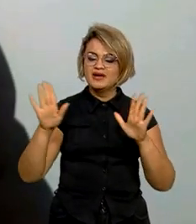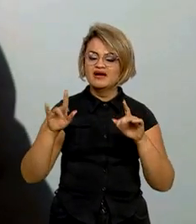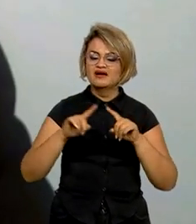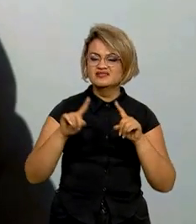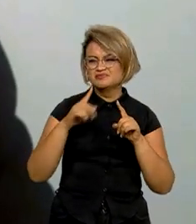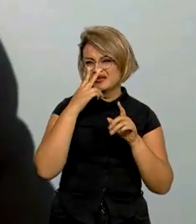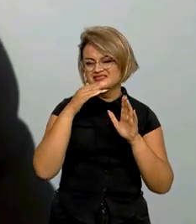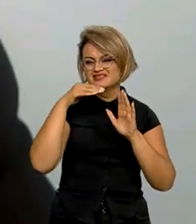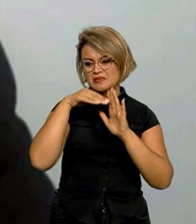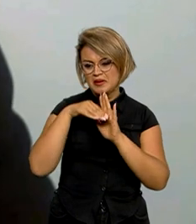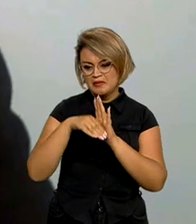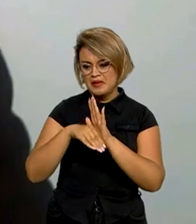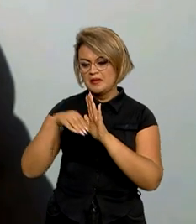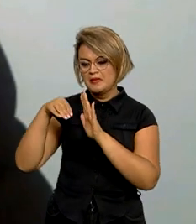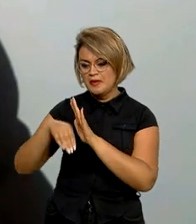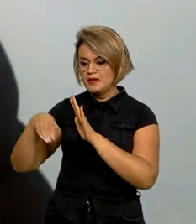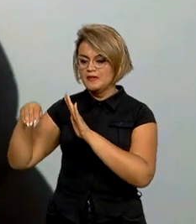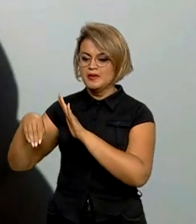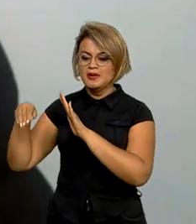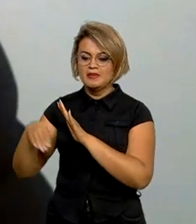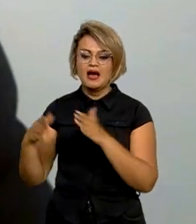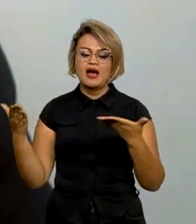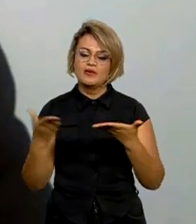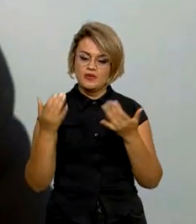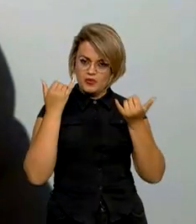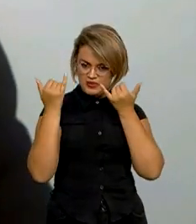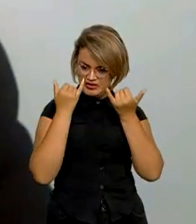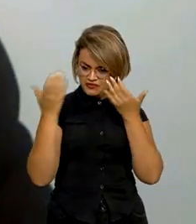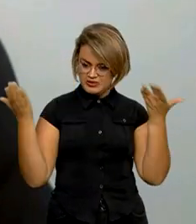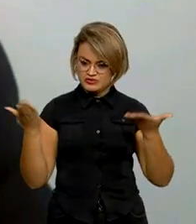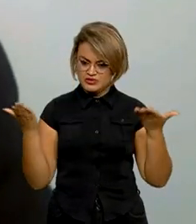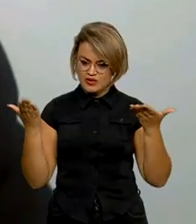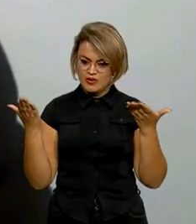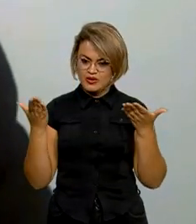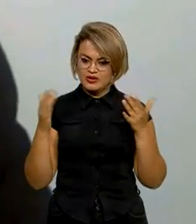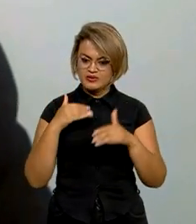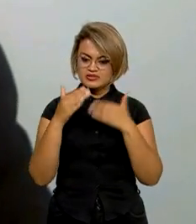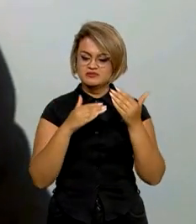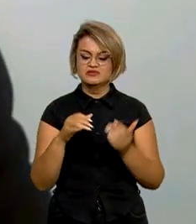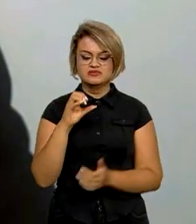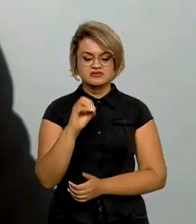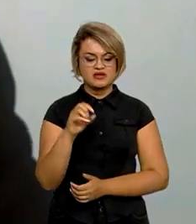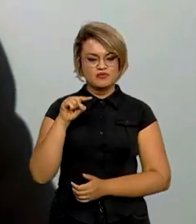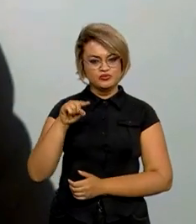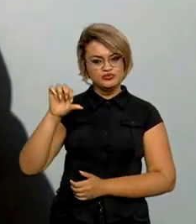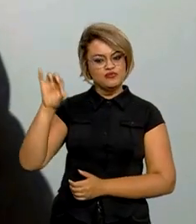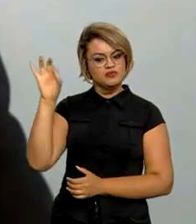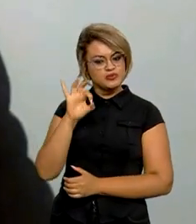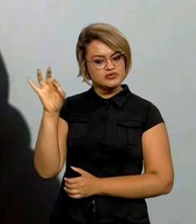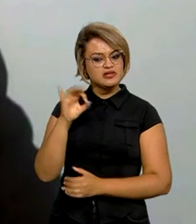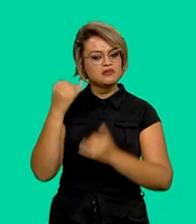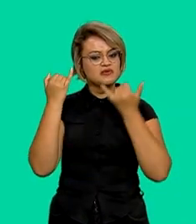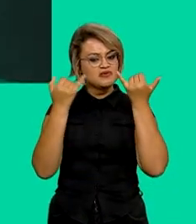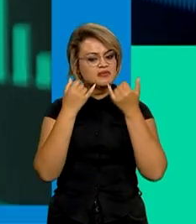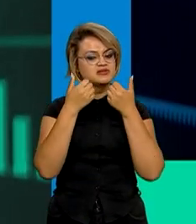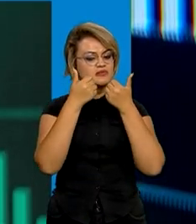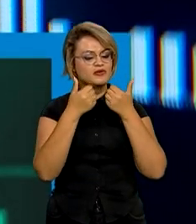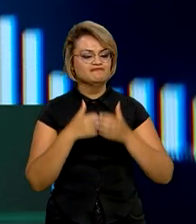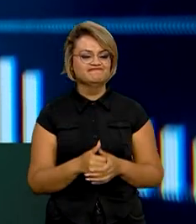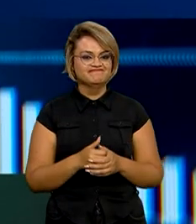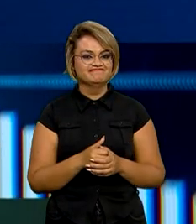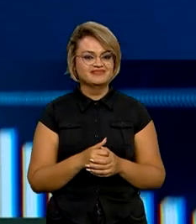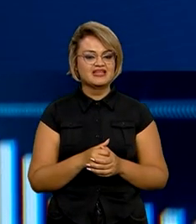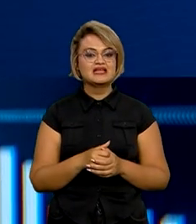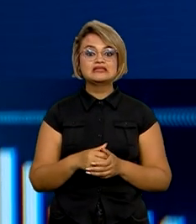de declínio. E agora, esse dado do segundo trimestre, de crescimento de 0,9%, é um dado excepcional. Foi o